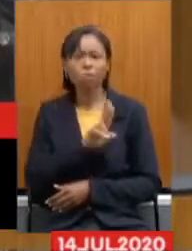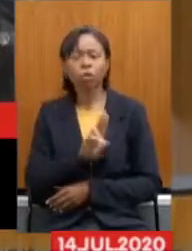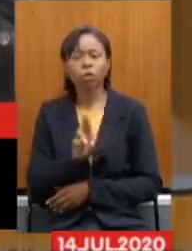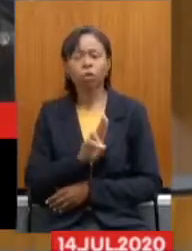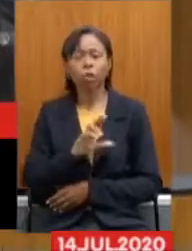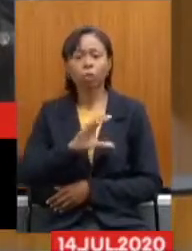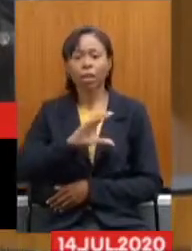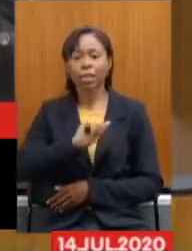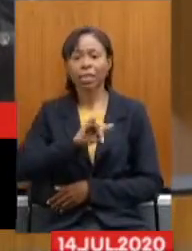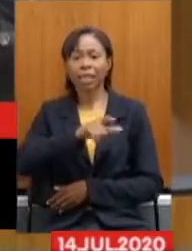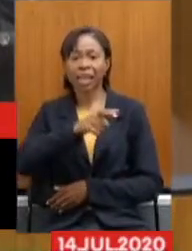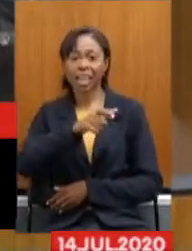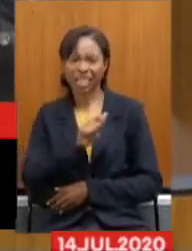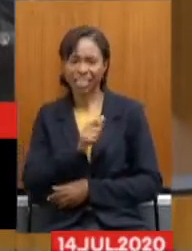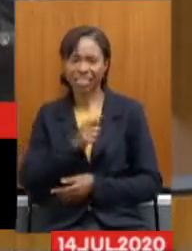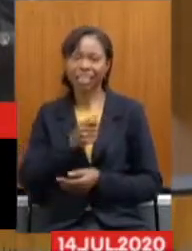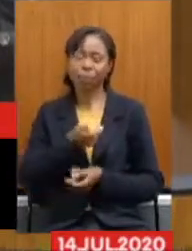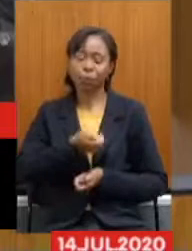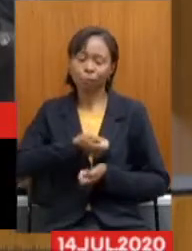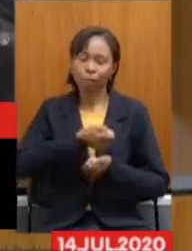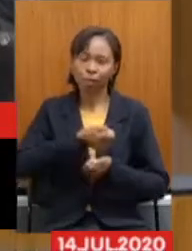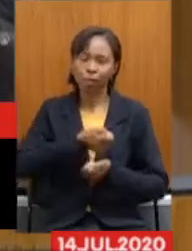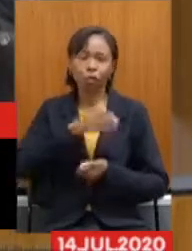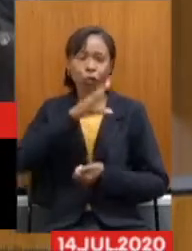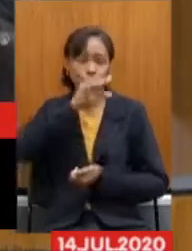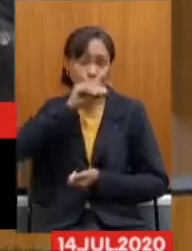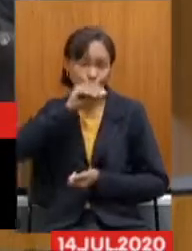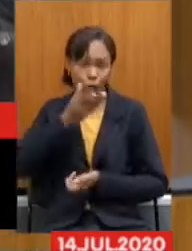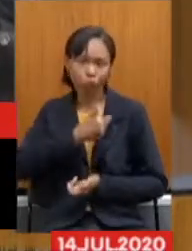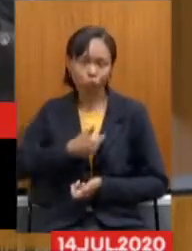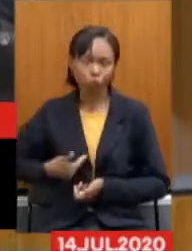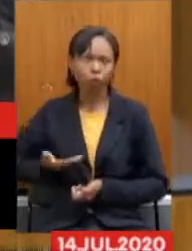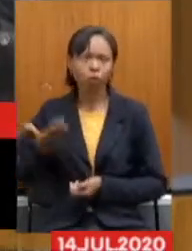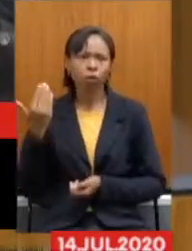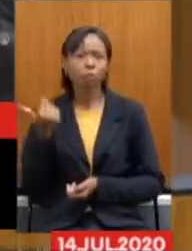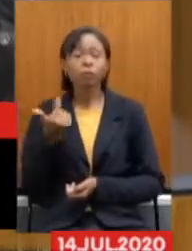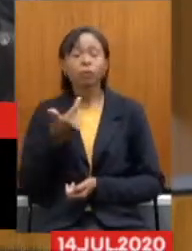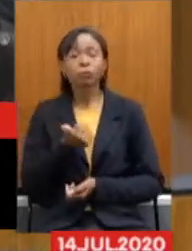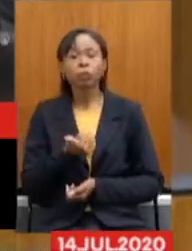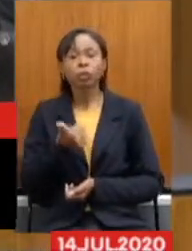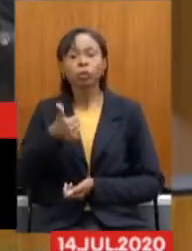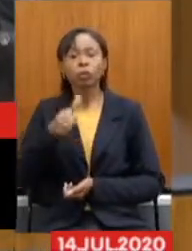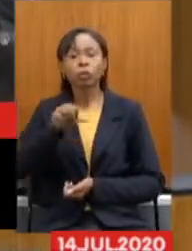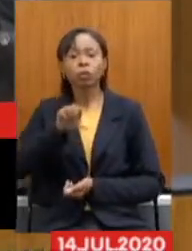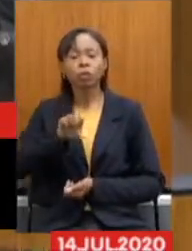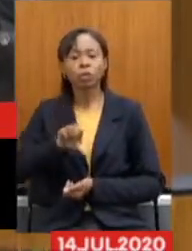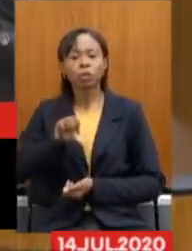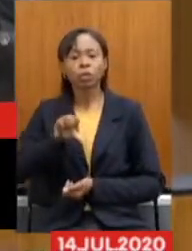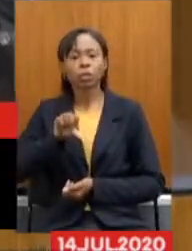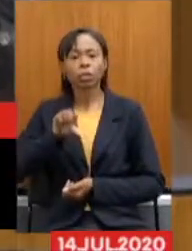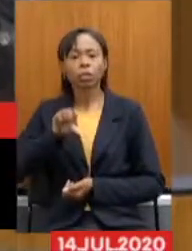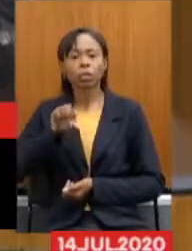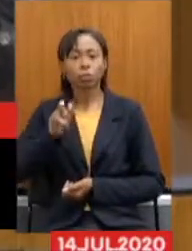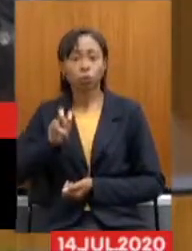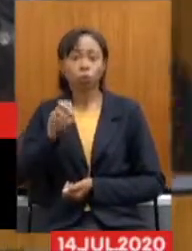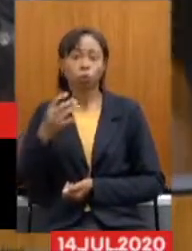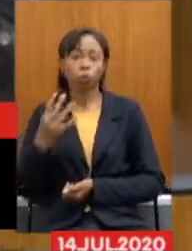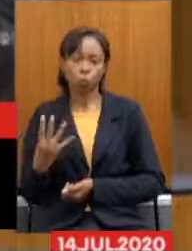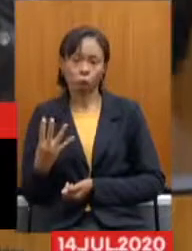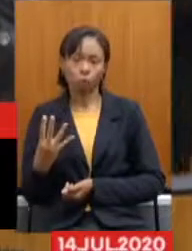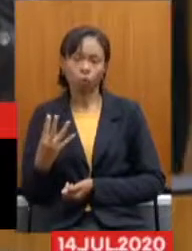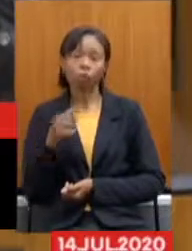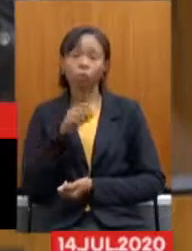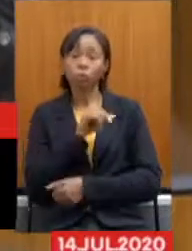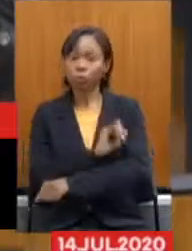Caixa Beneficiência Dos Servidores Públicos E em 1954 Ele